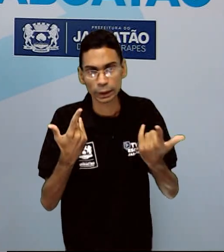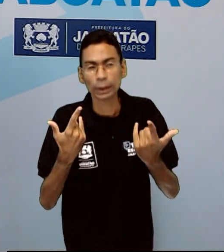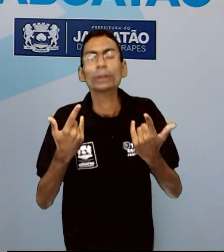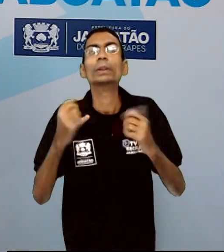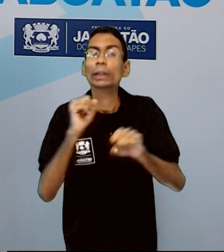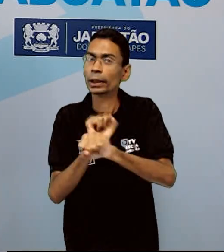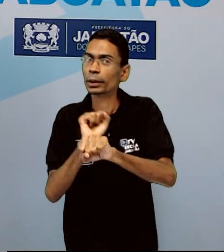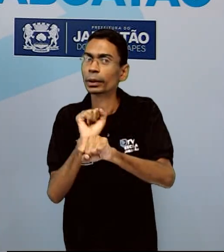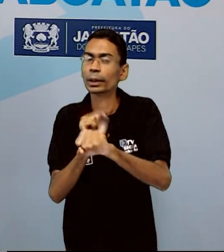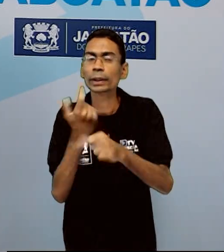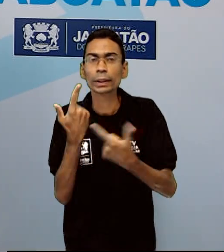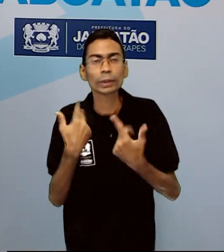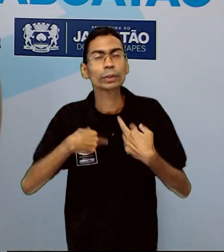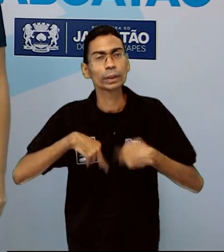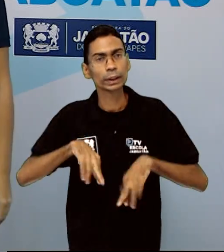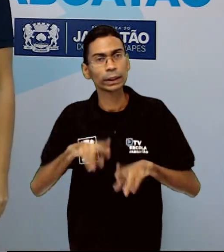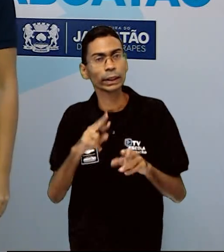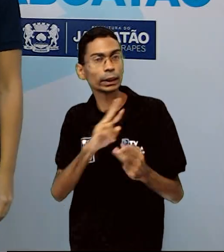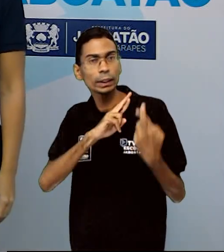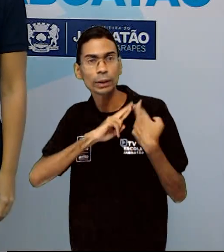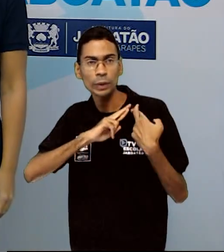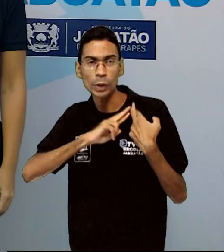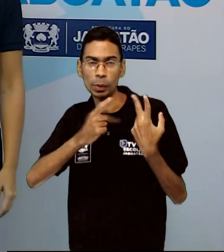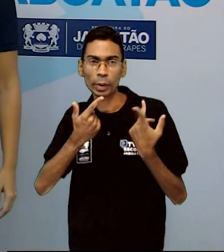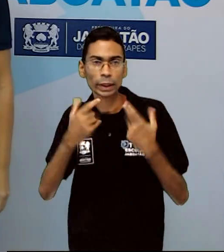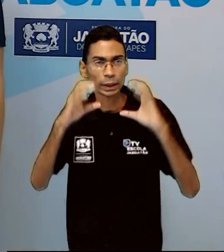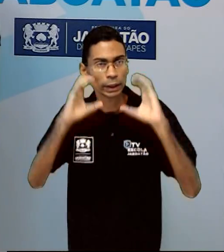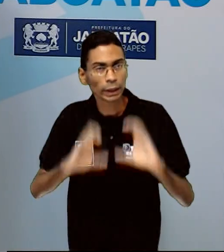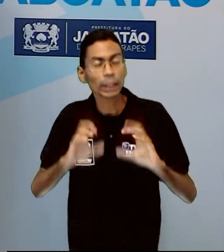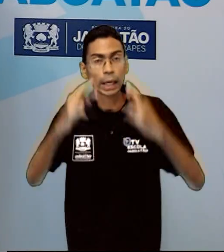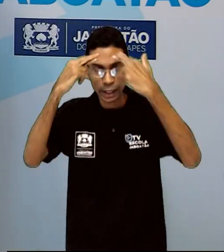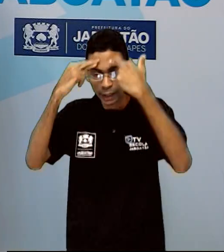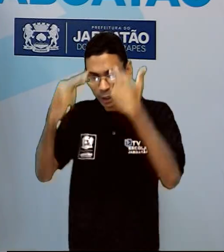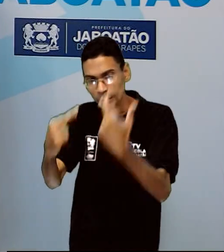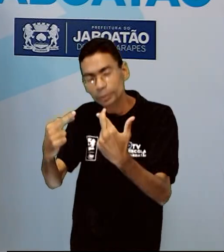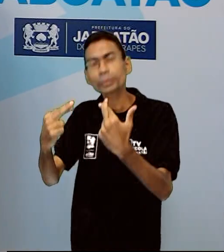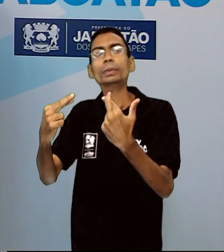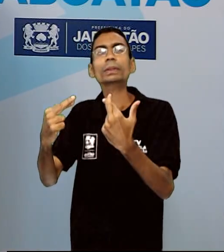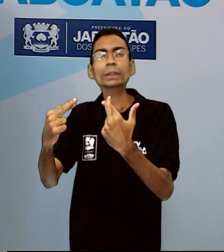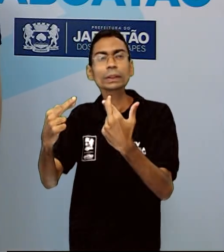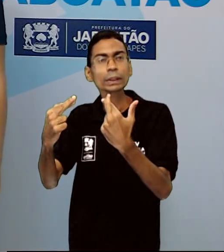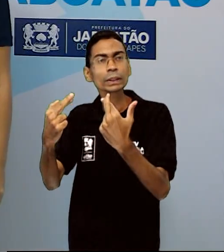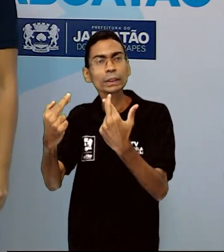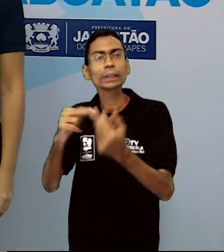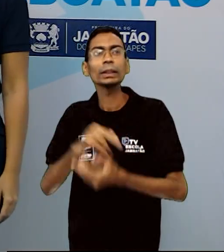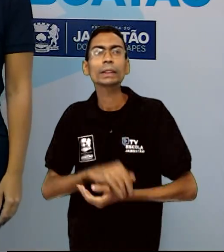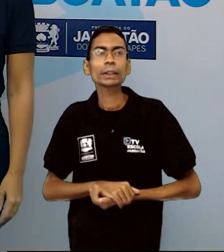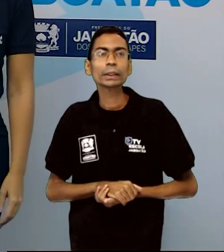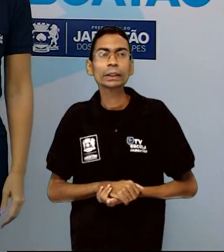cidadania. Pense nisso. Respeito à diversidade.